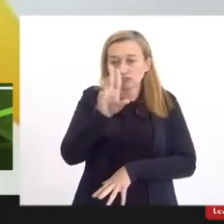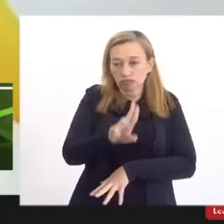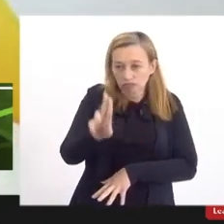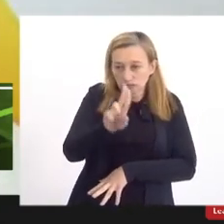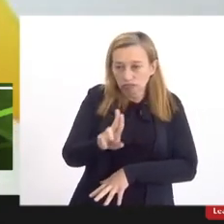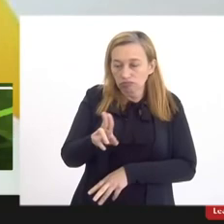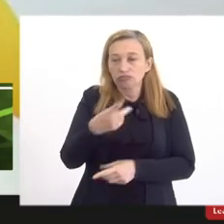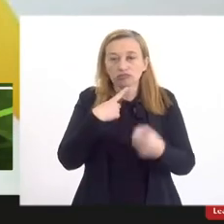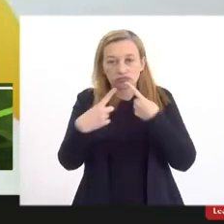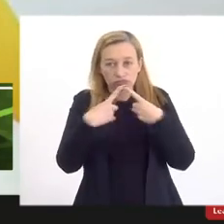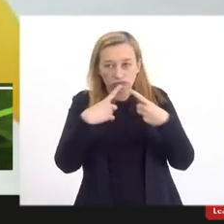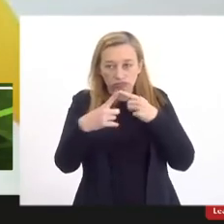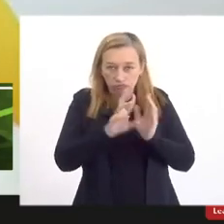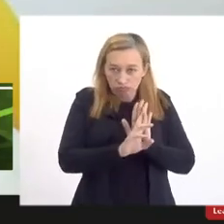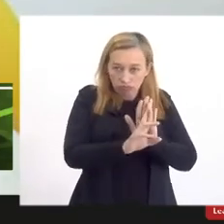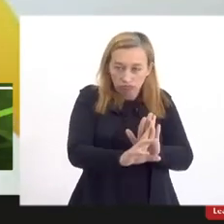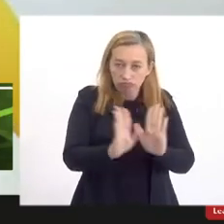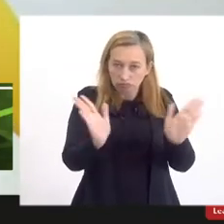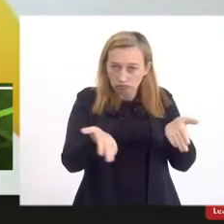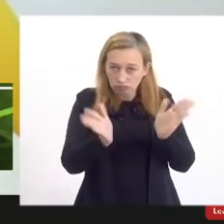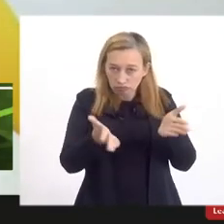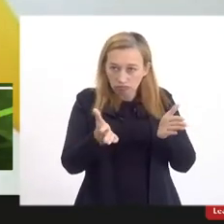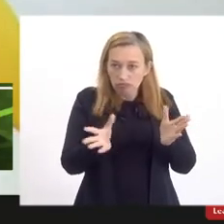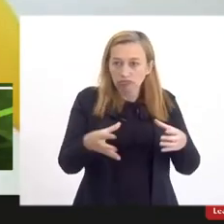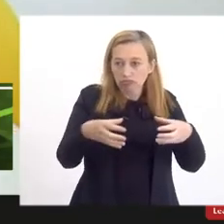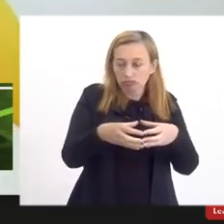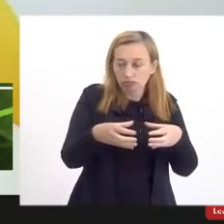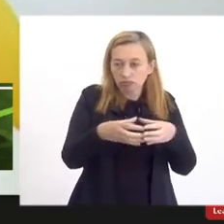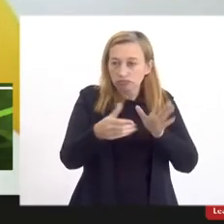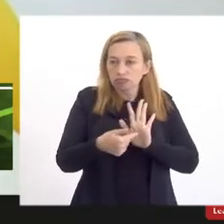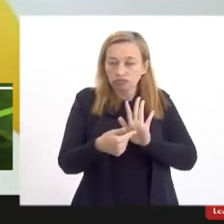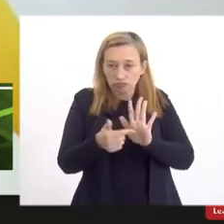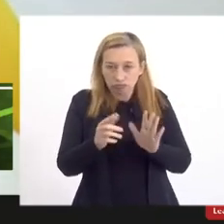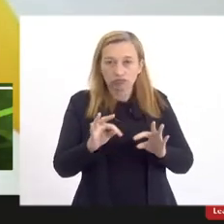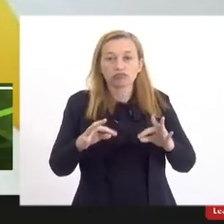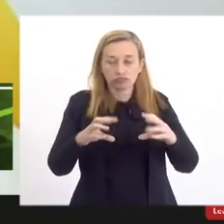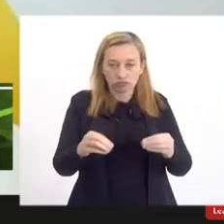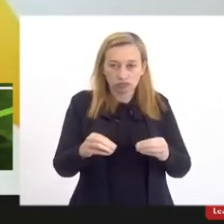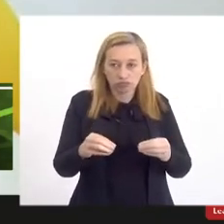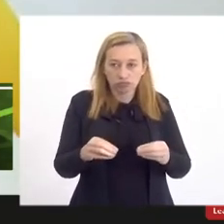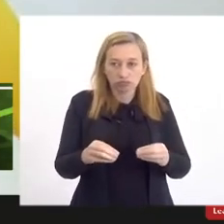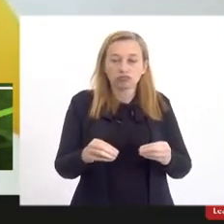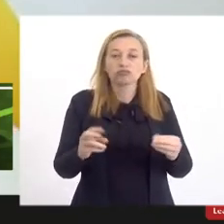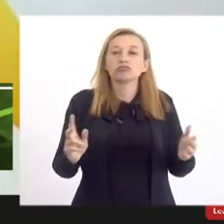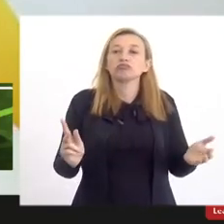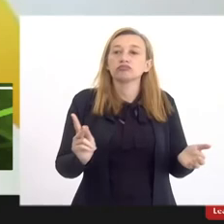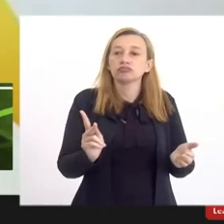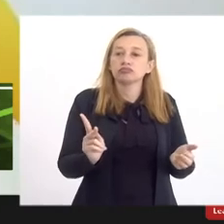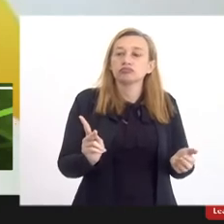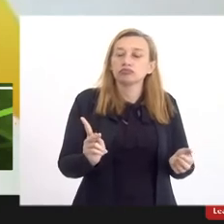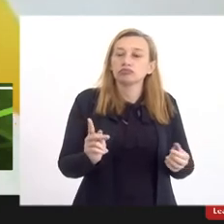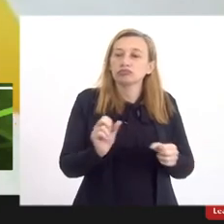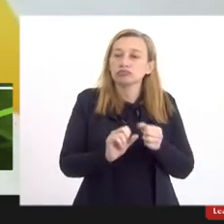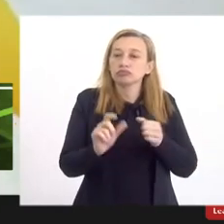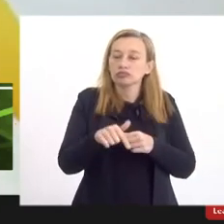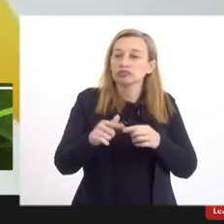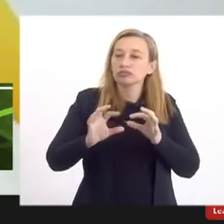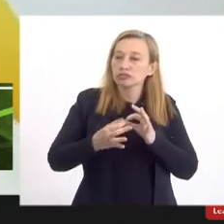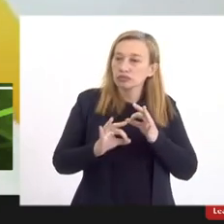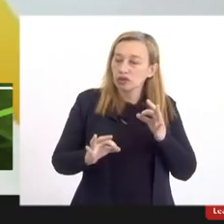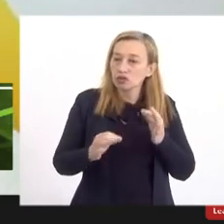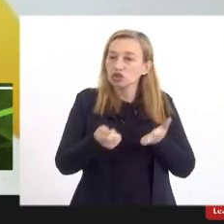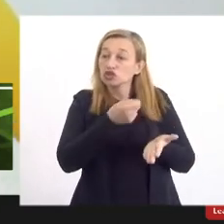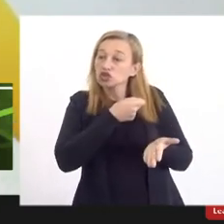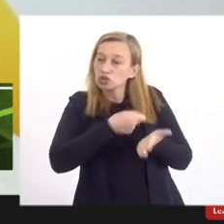comunidade as representações hoje da comunidade mostraram isso o que está se fazendo aqui justamente está longe de ser uma